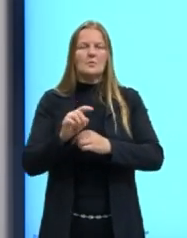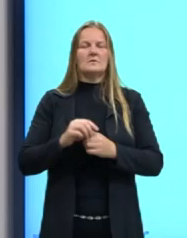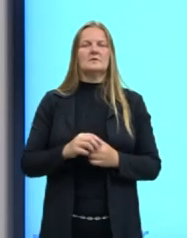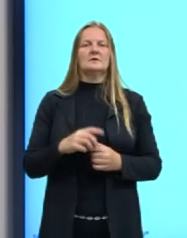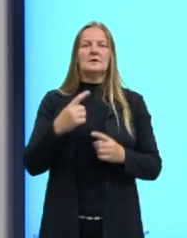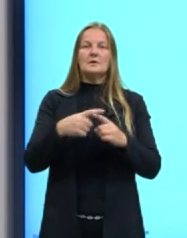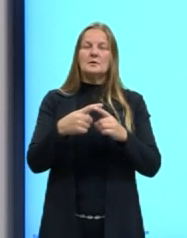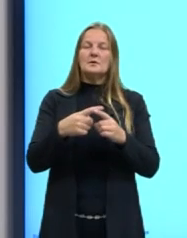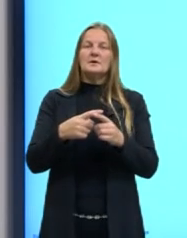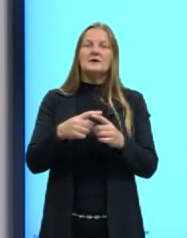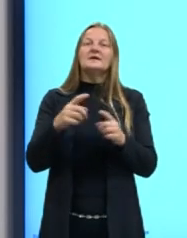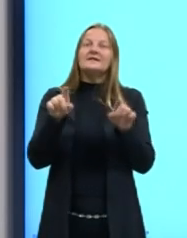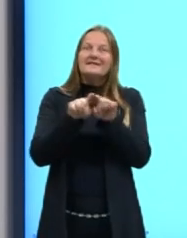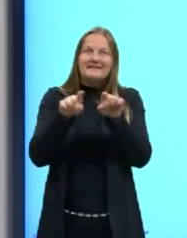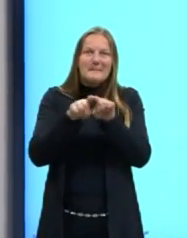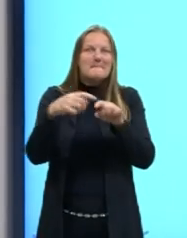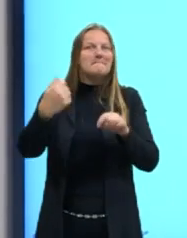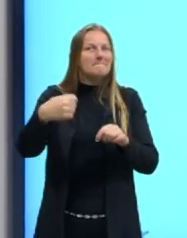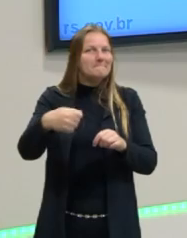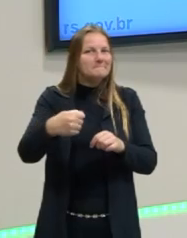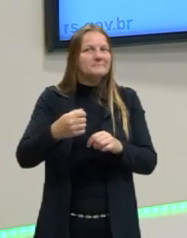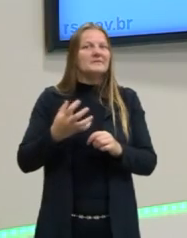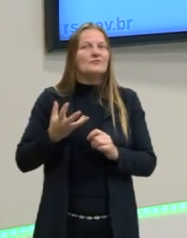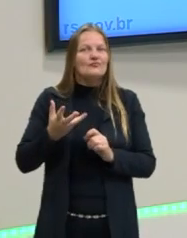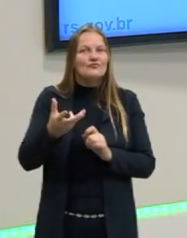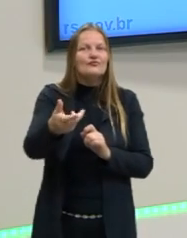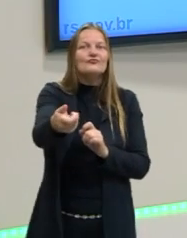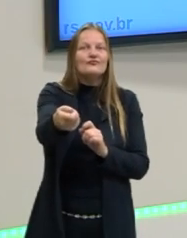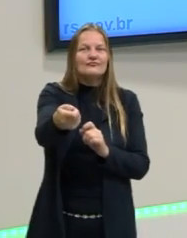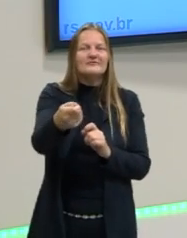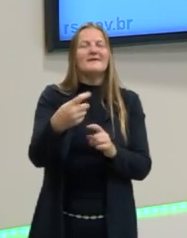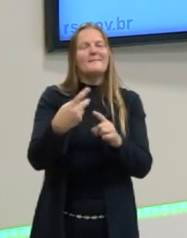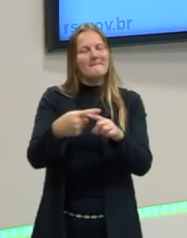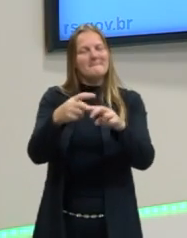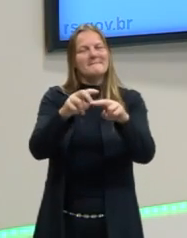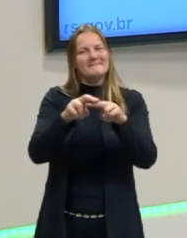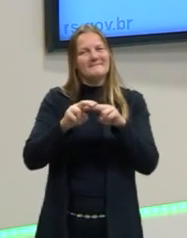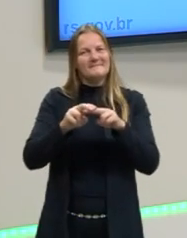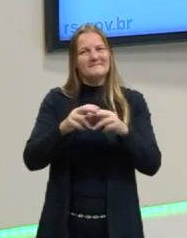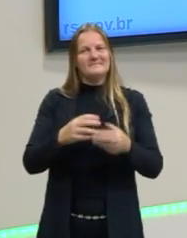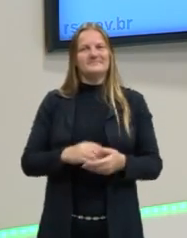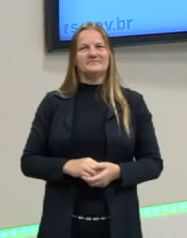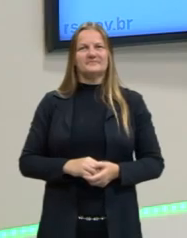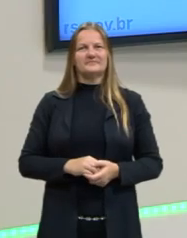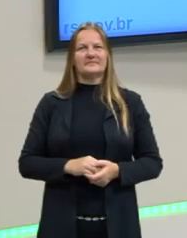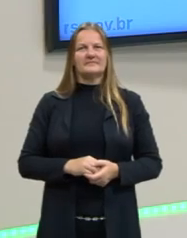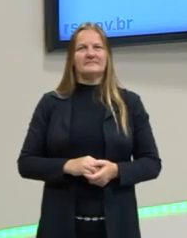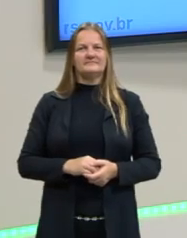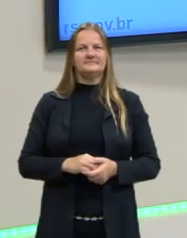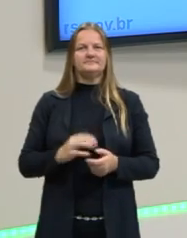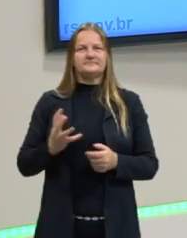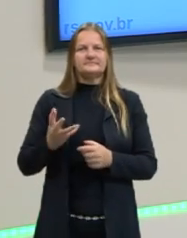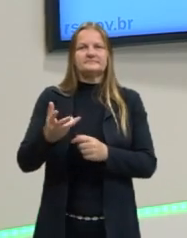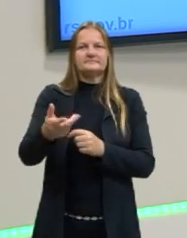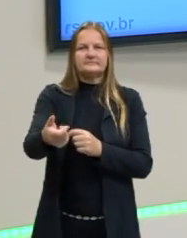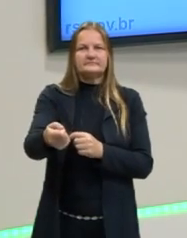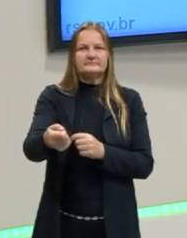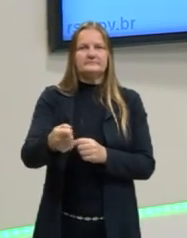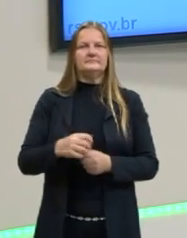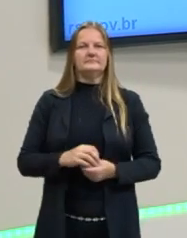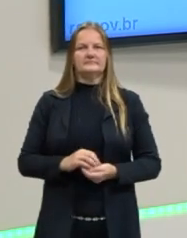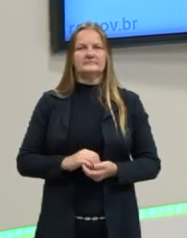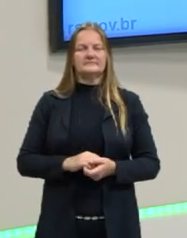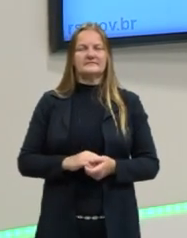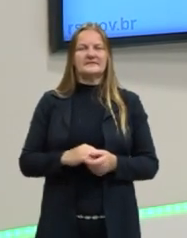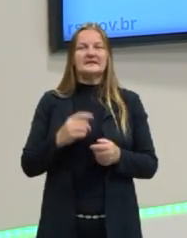Então, não deixa de ser uma necessidade também do acelerador estar agindo. A gente precisa acelerar para trocar a marcha do